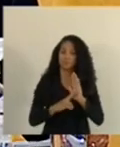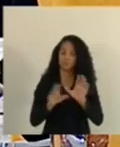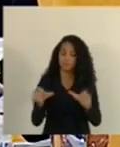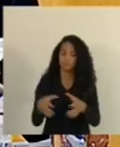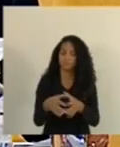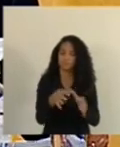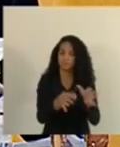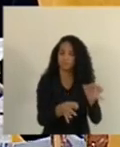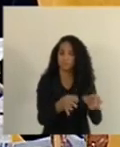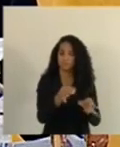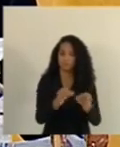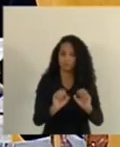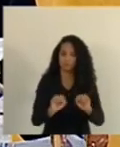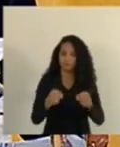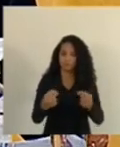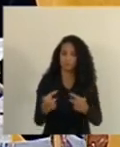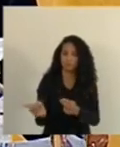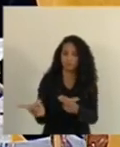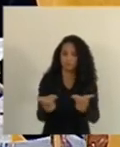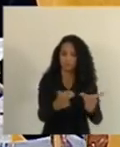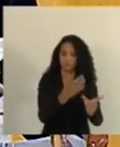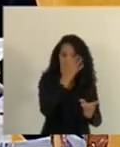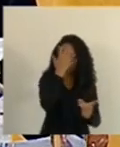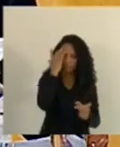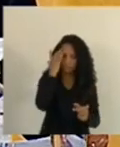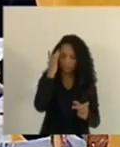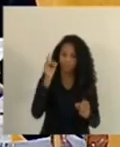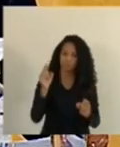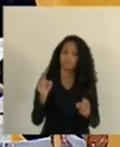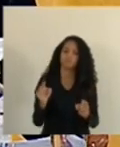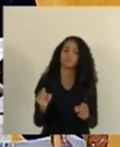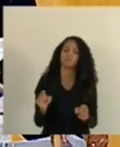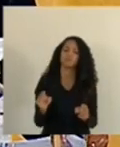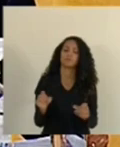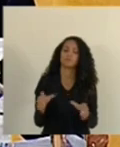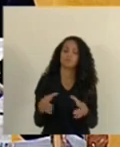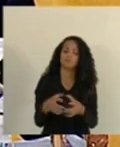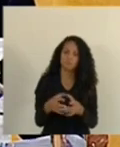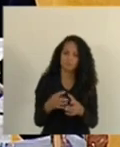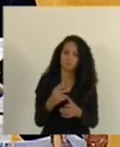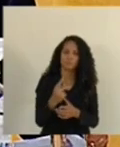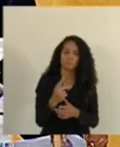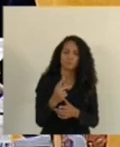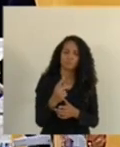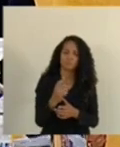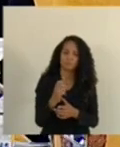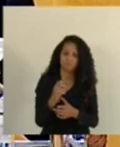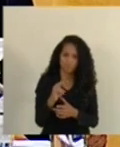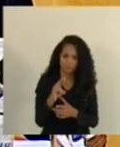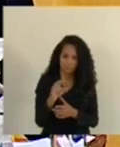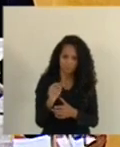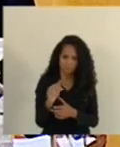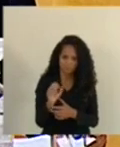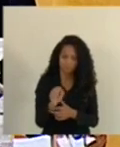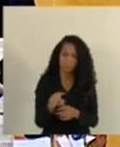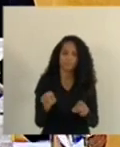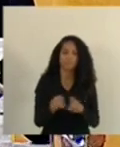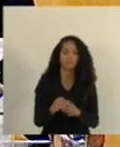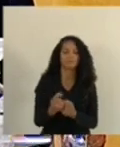Comissões de Justiça, Defesa do Consumidor, Petróleo e Gás e de Finanças.